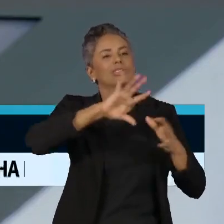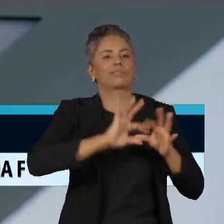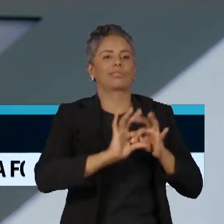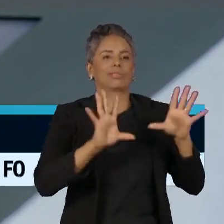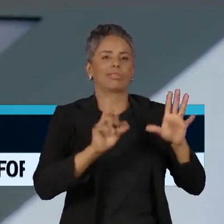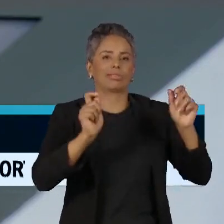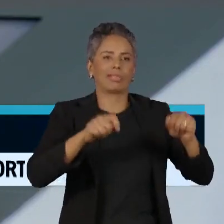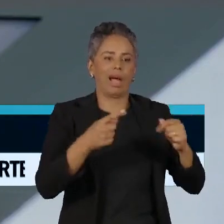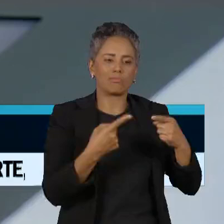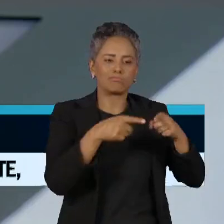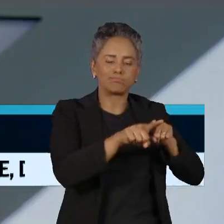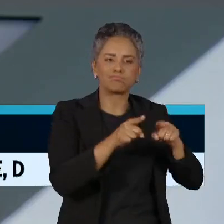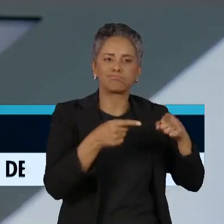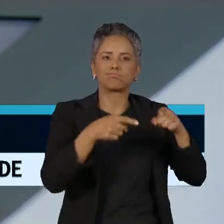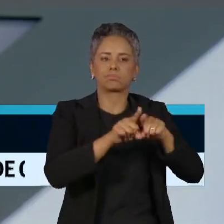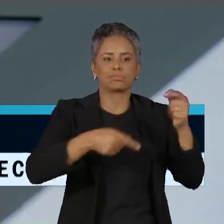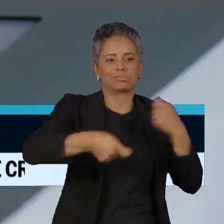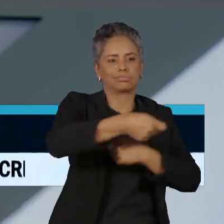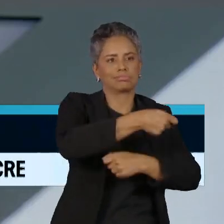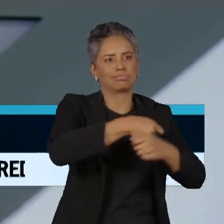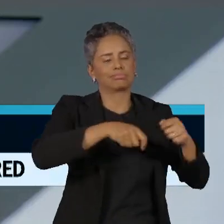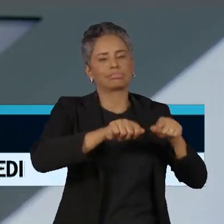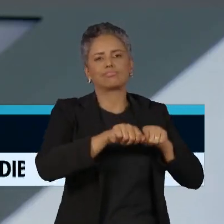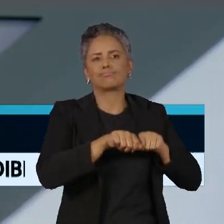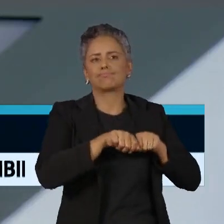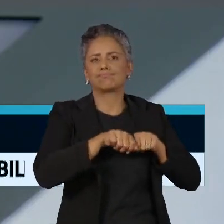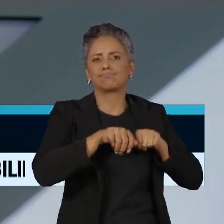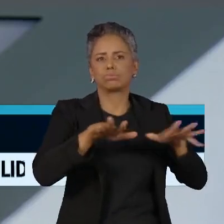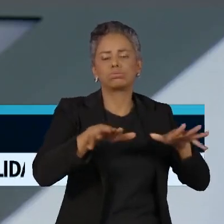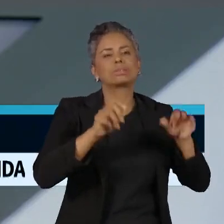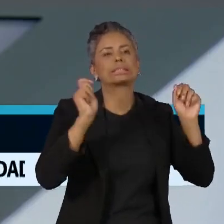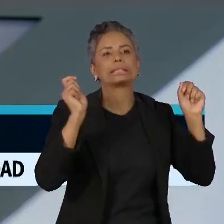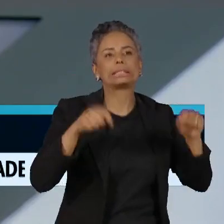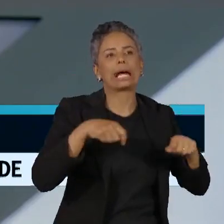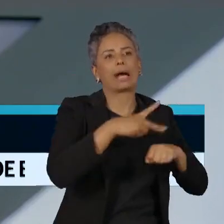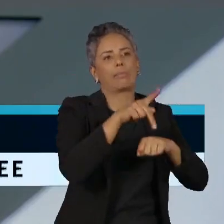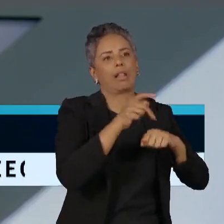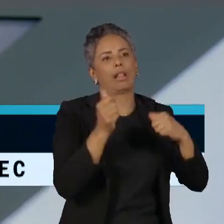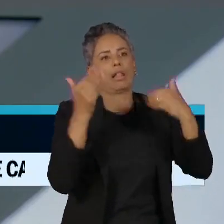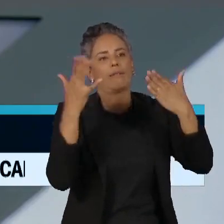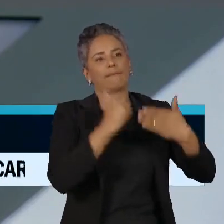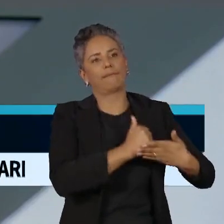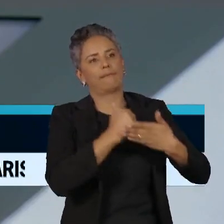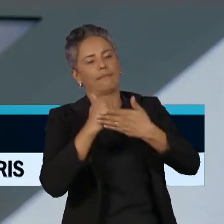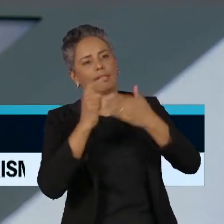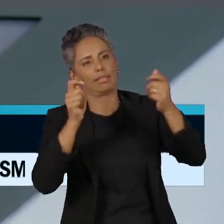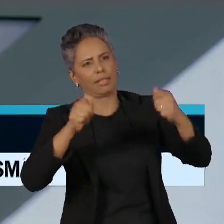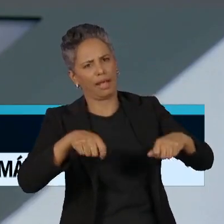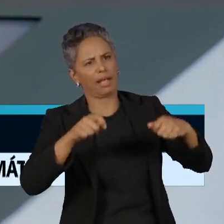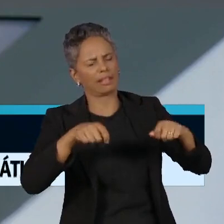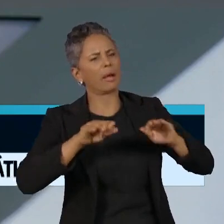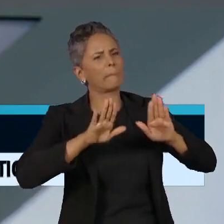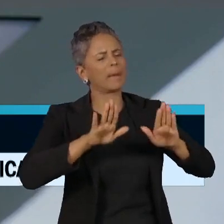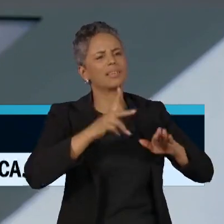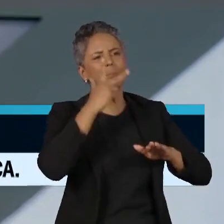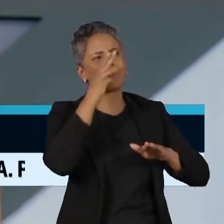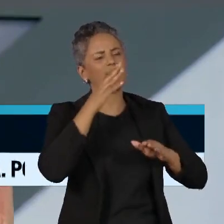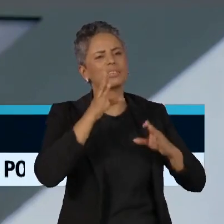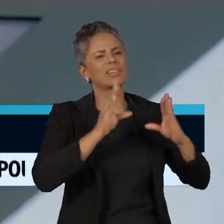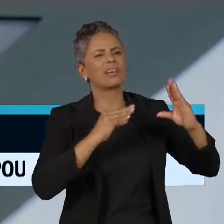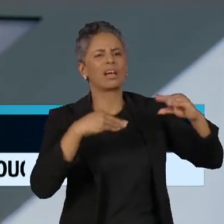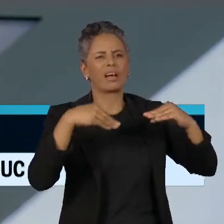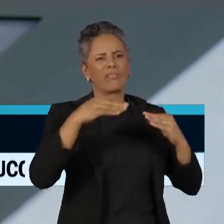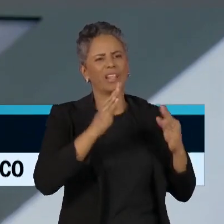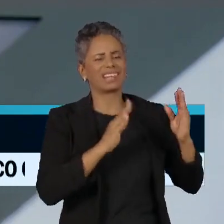expansão e para a diversificação das nossas exportações e com isso está menos vulnerável às disputas,